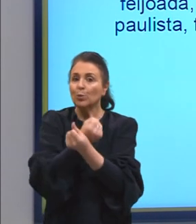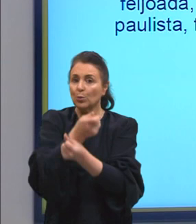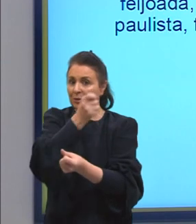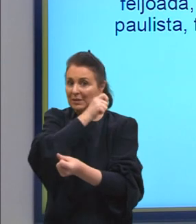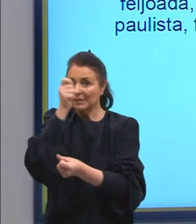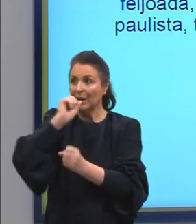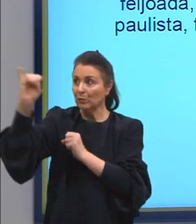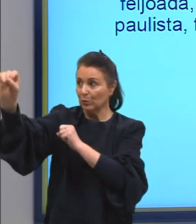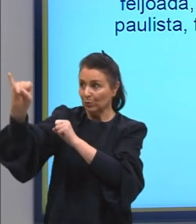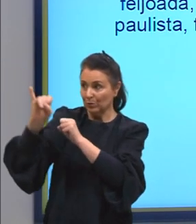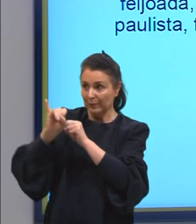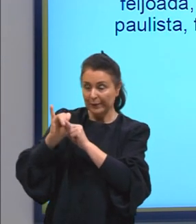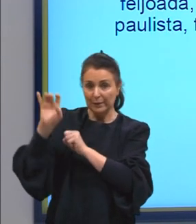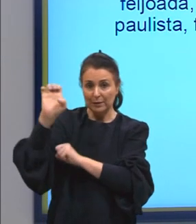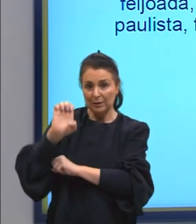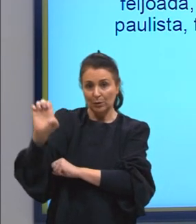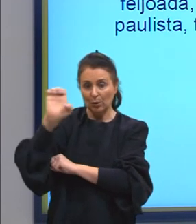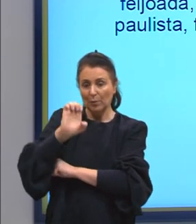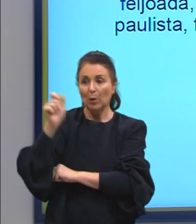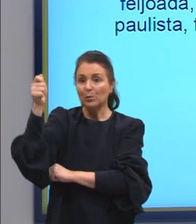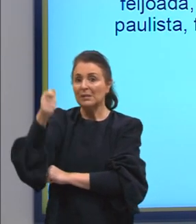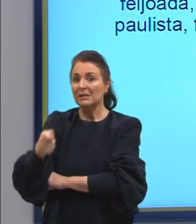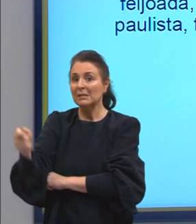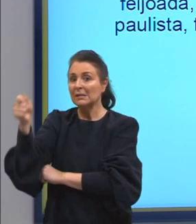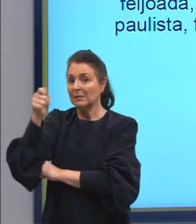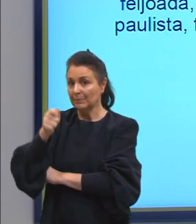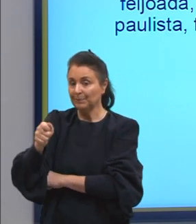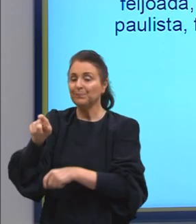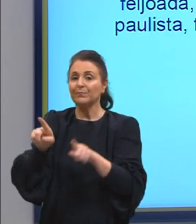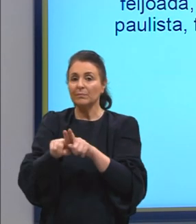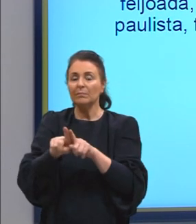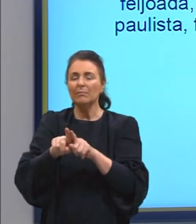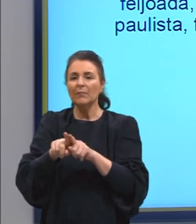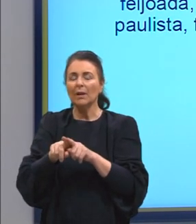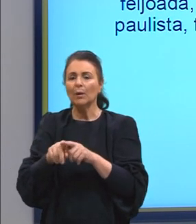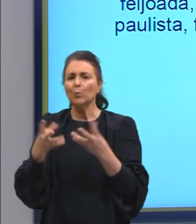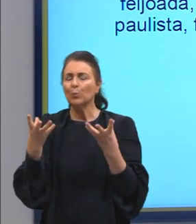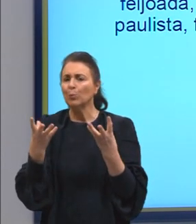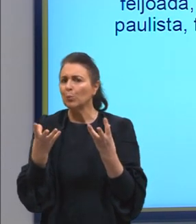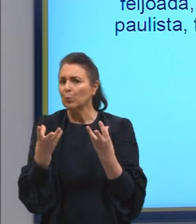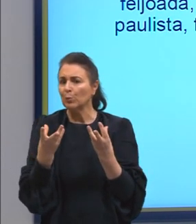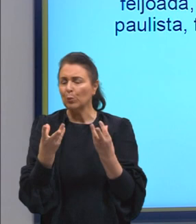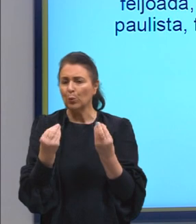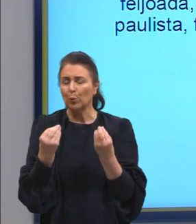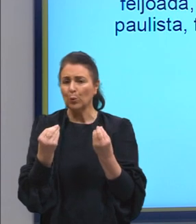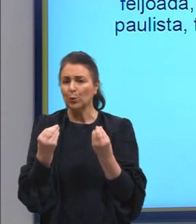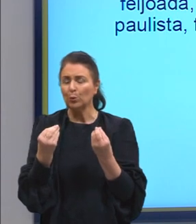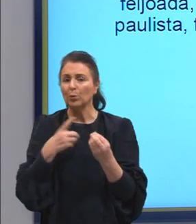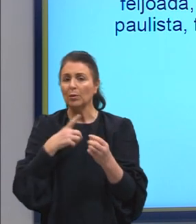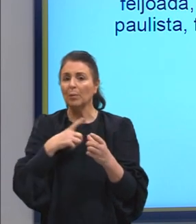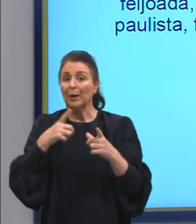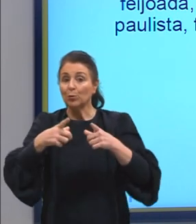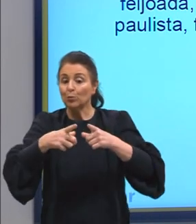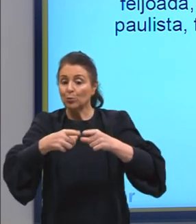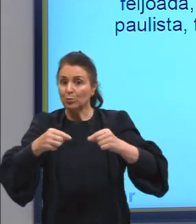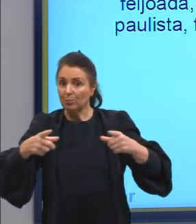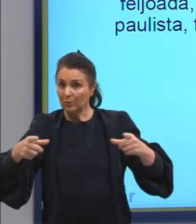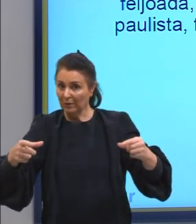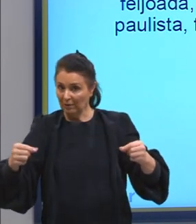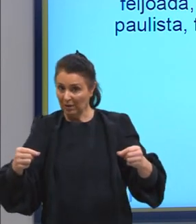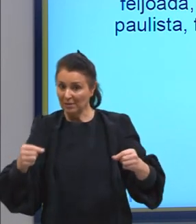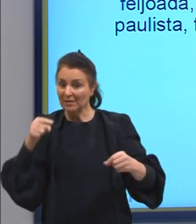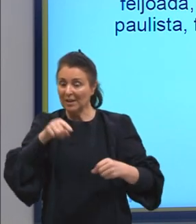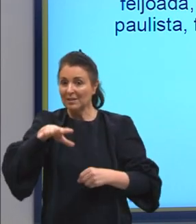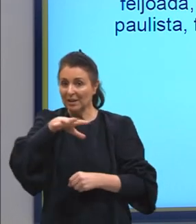imigrantes, europeus, asiáticos, aqui a presença fortíssima, principalmente dos japoneses nessa região